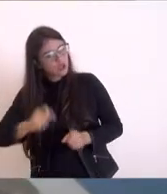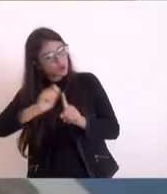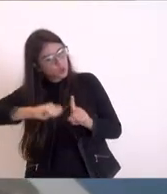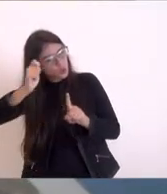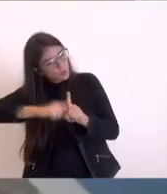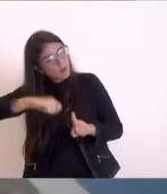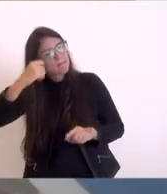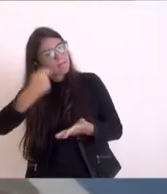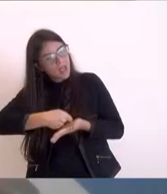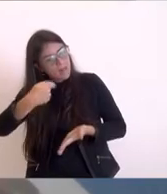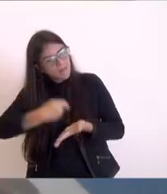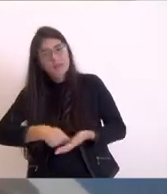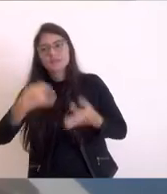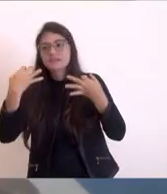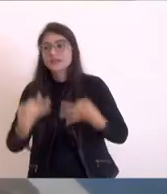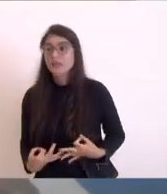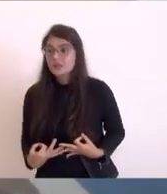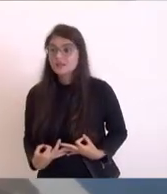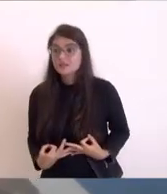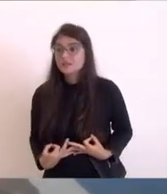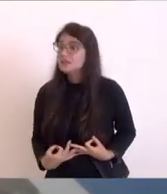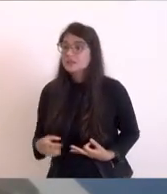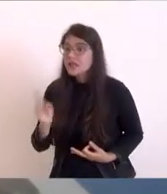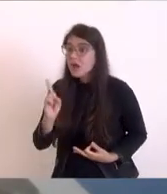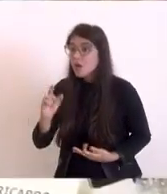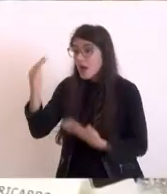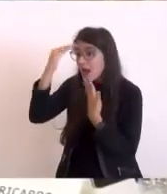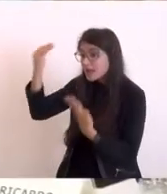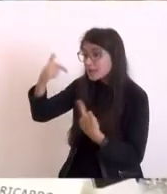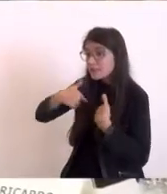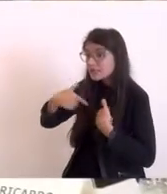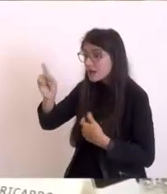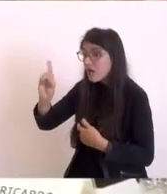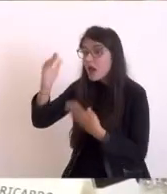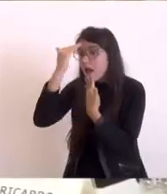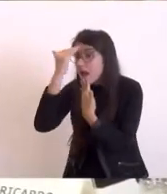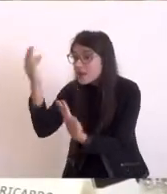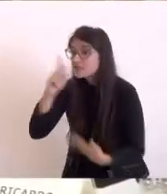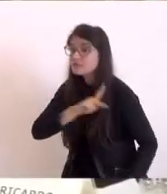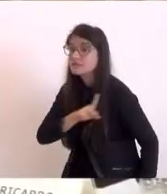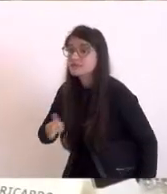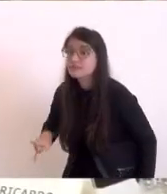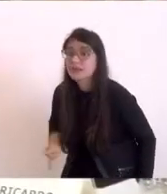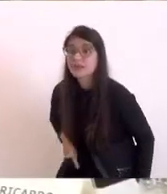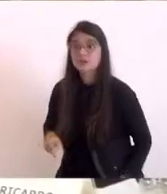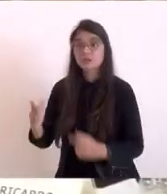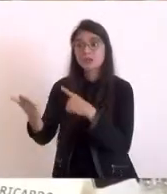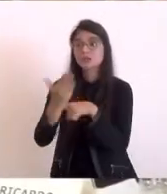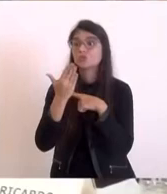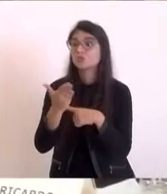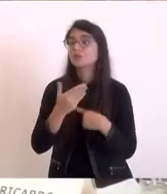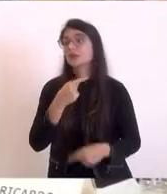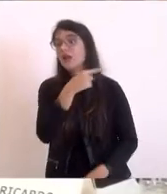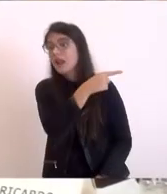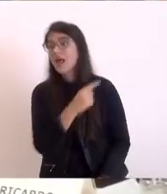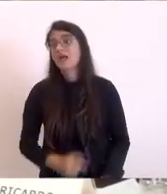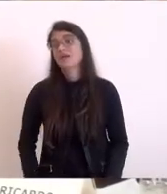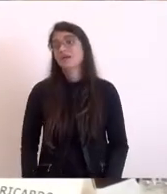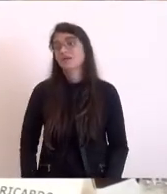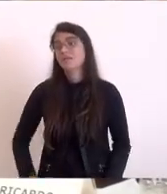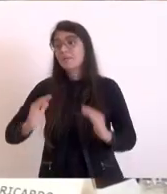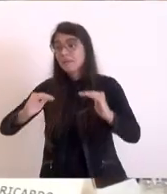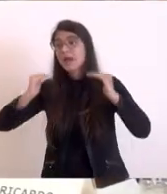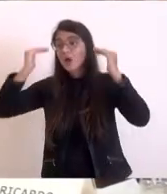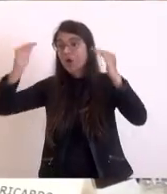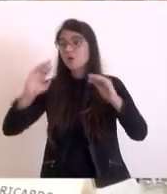possibilitado essa conversa com o presidente do tribunal de justiça eu estaria até hoje enrolado então a minha gratidão por